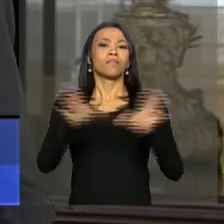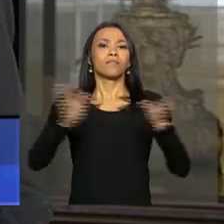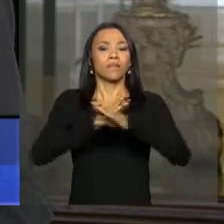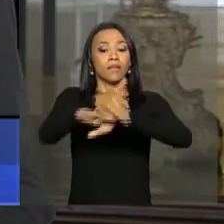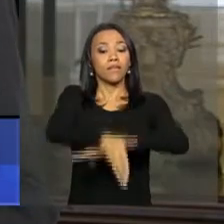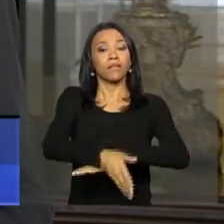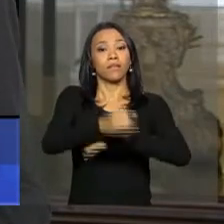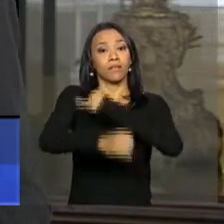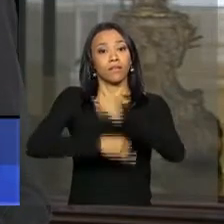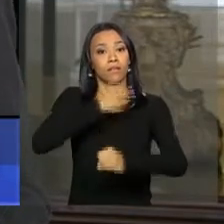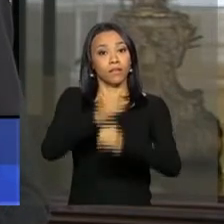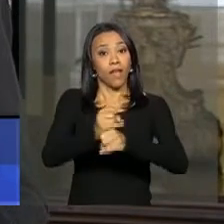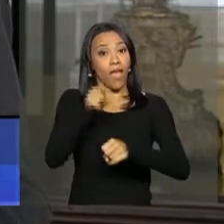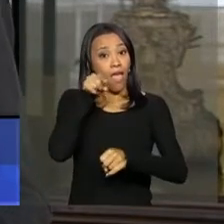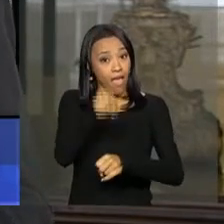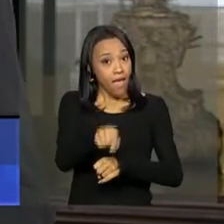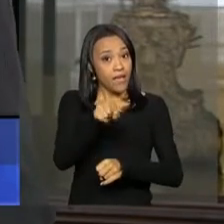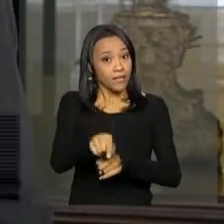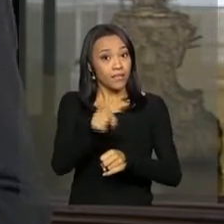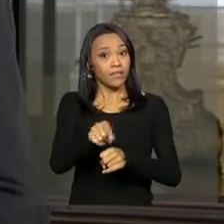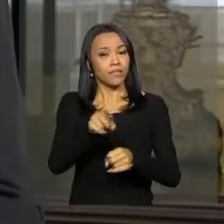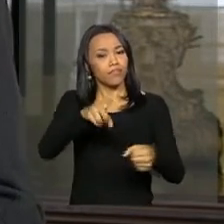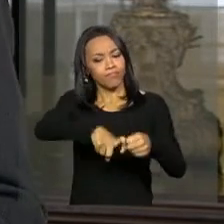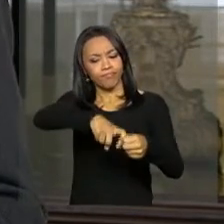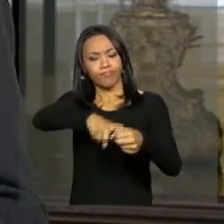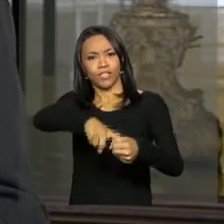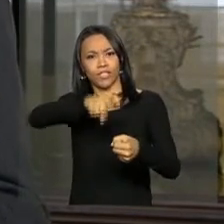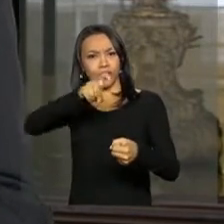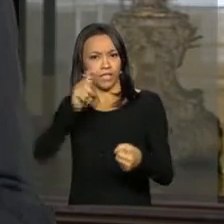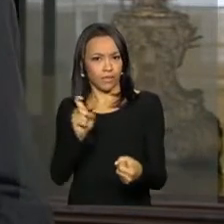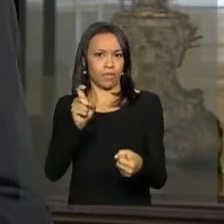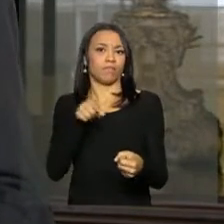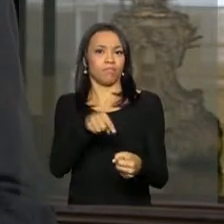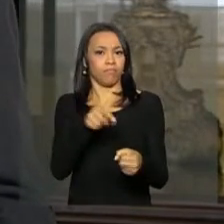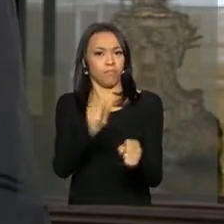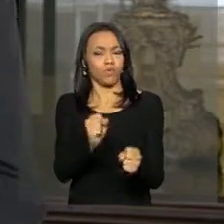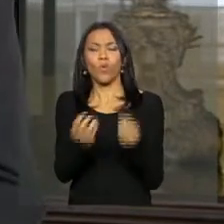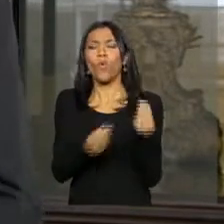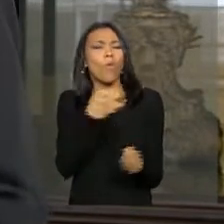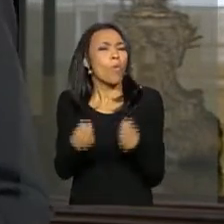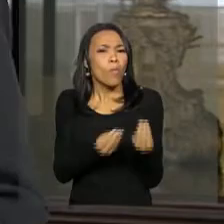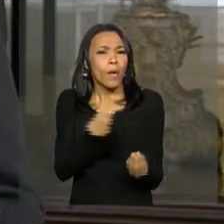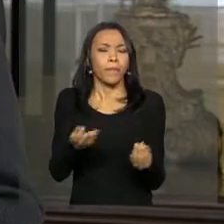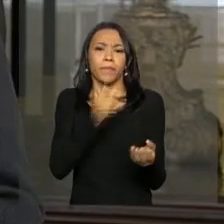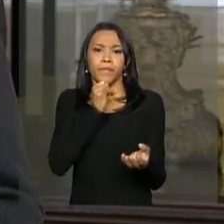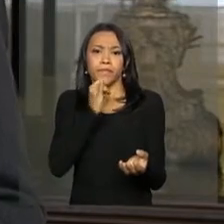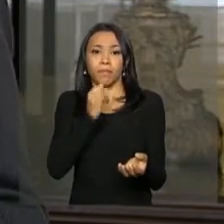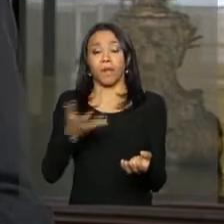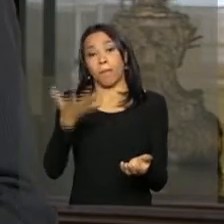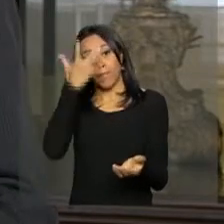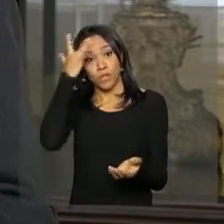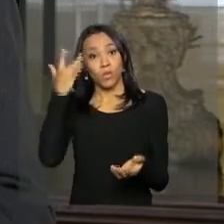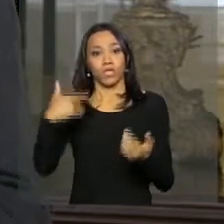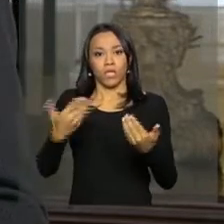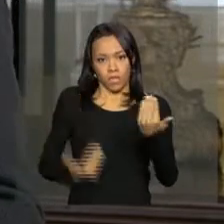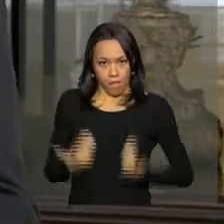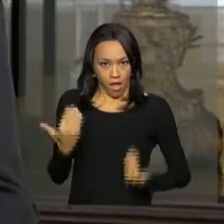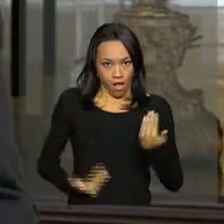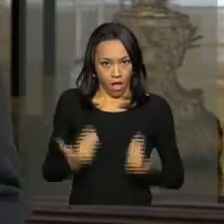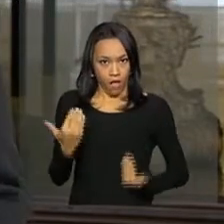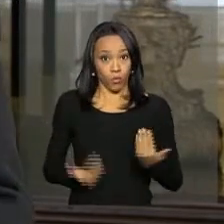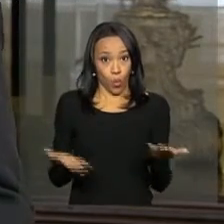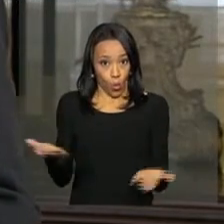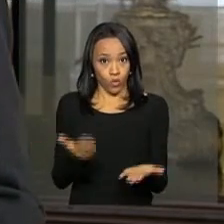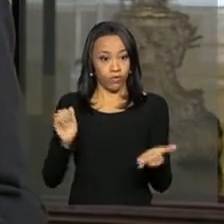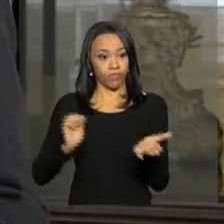E-Social essa funcionalidade de desligamento que funciona assim. Para as demissões que ocorrerem a partir de hoje,